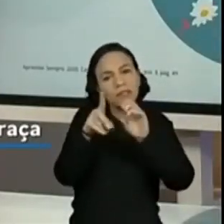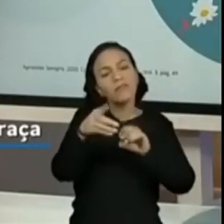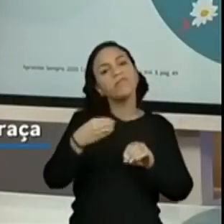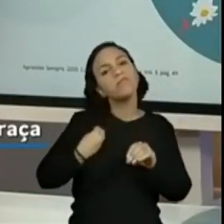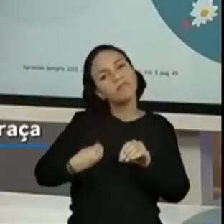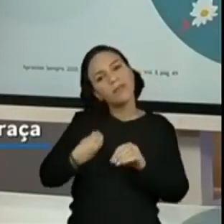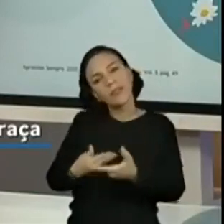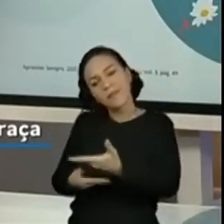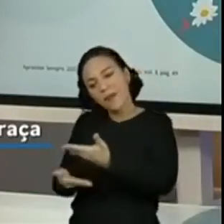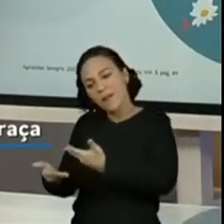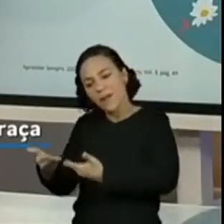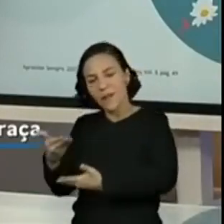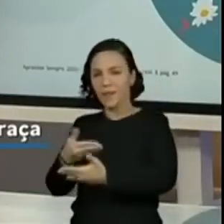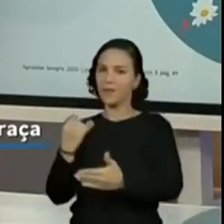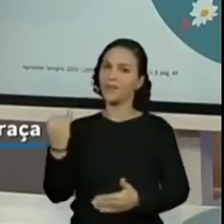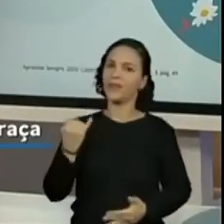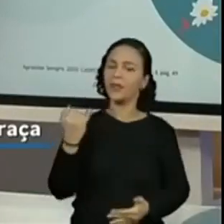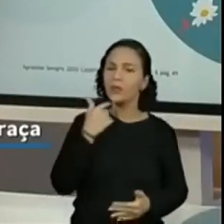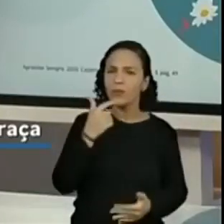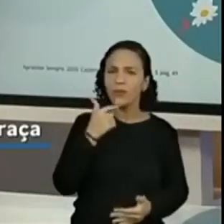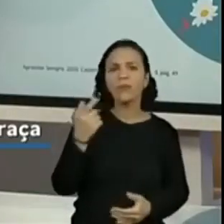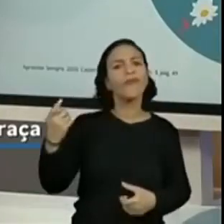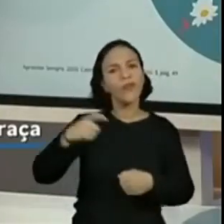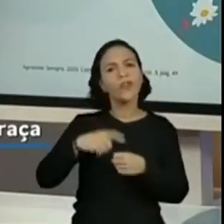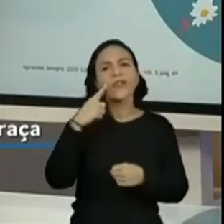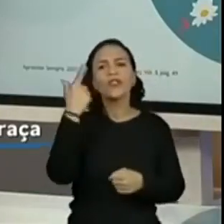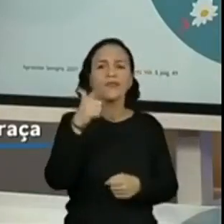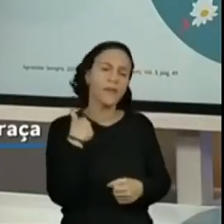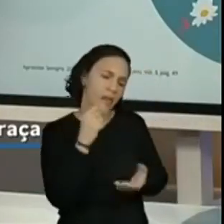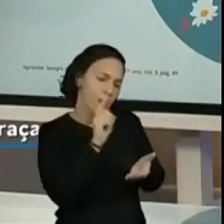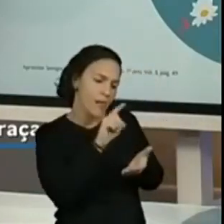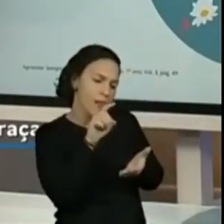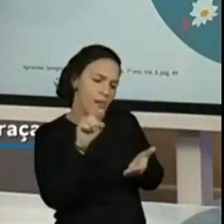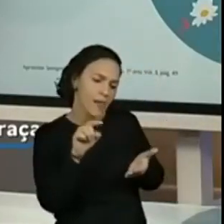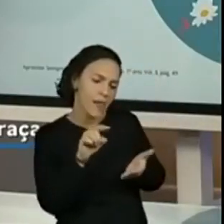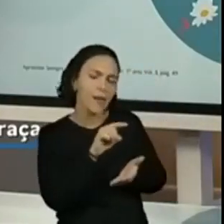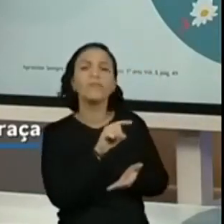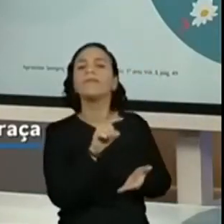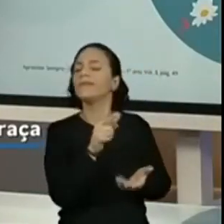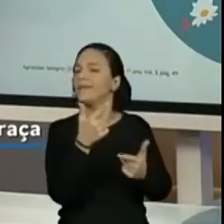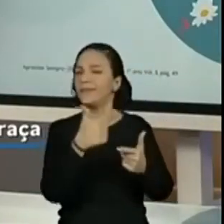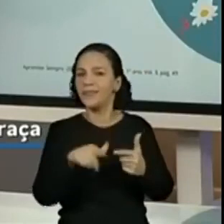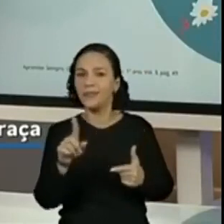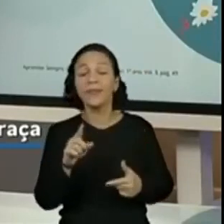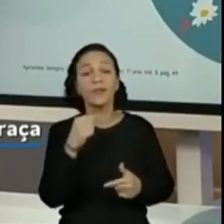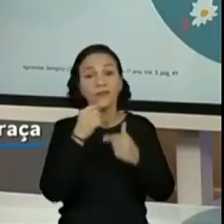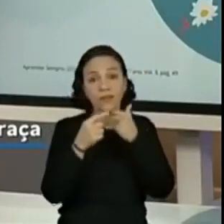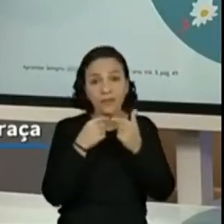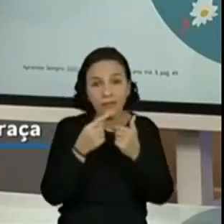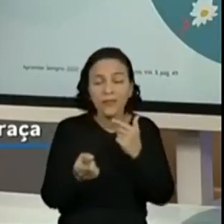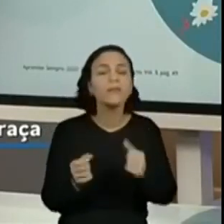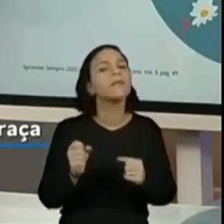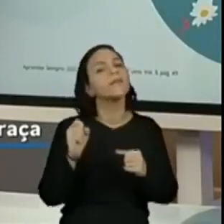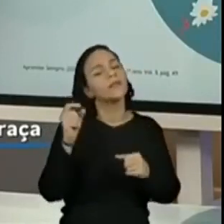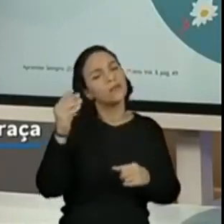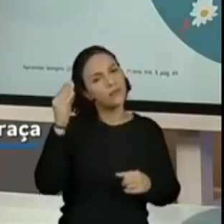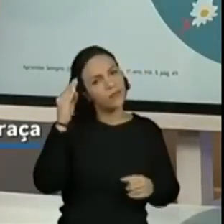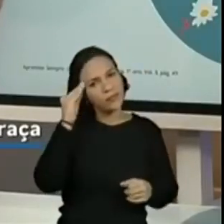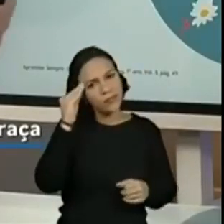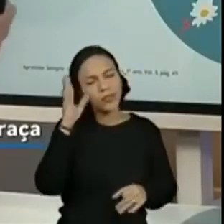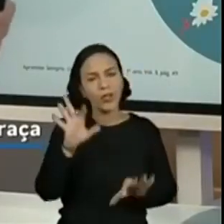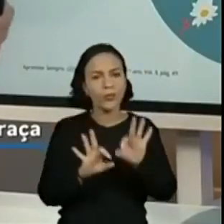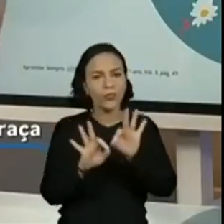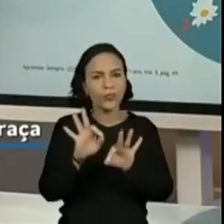desse jeito, criançada. Ficou em dúvida? Pode colocar que a gente vai voltar. E se ainda continuar a dúvida, podem ter certeza que a gente já